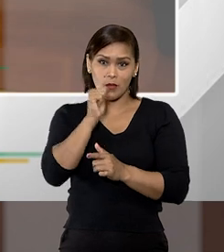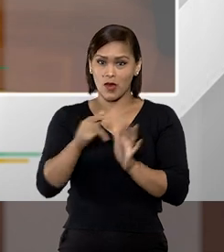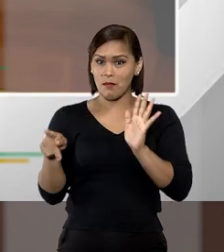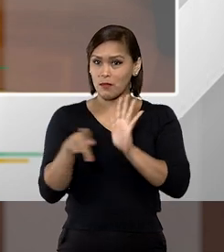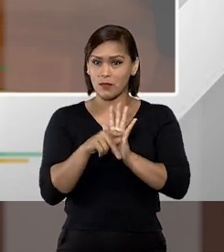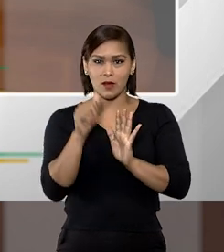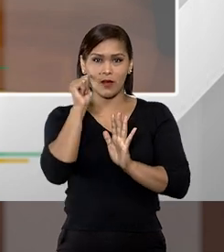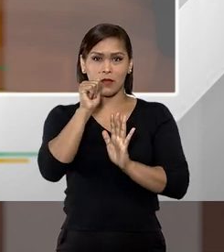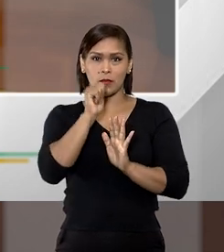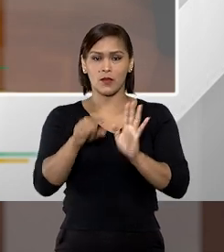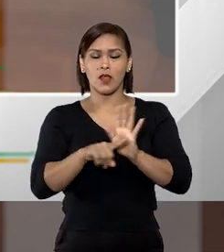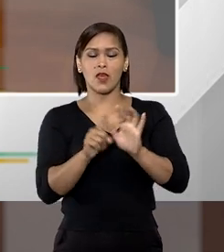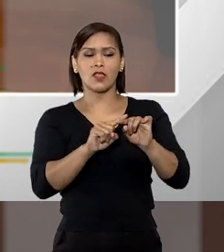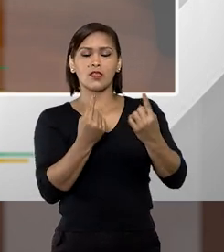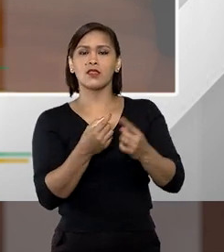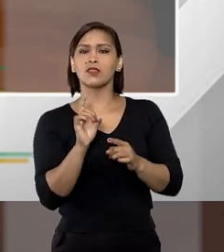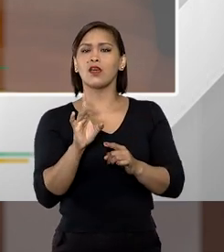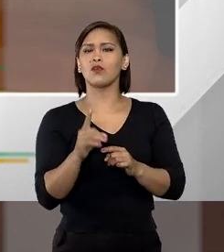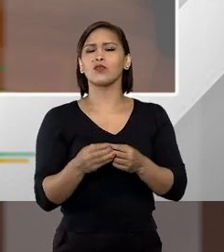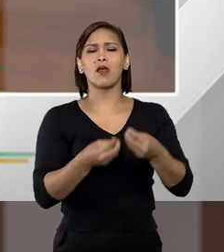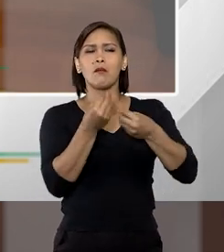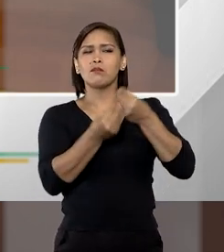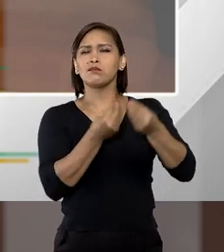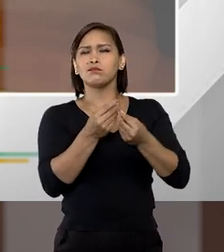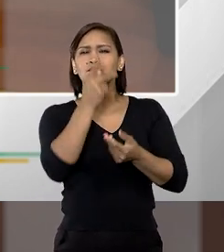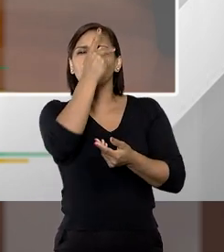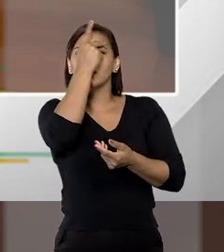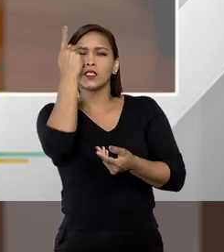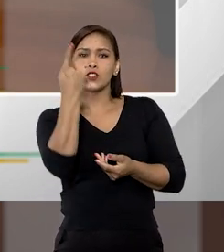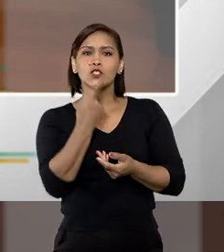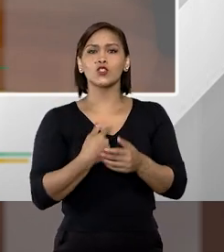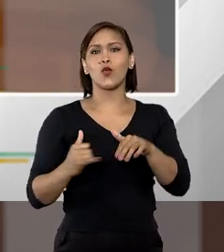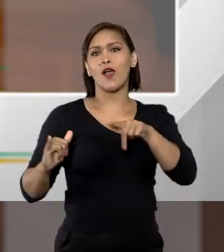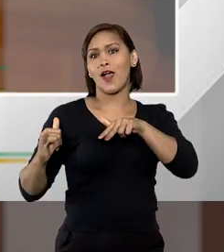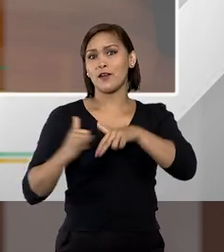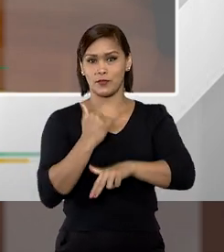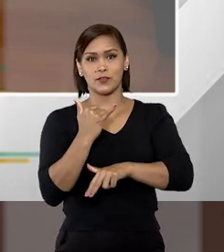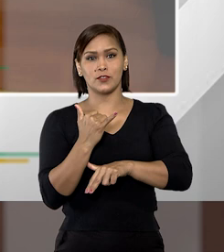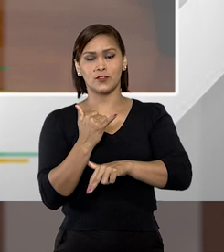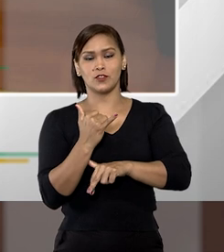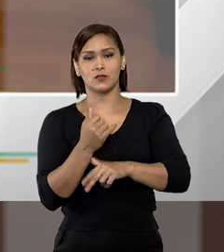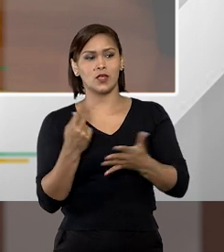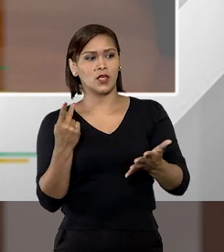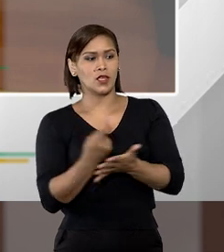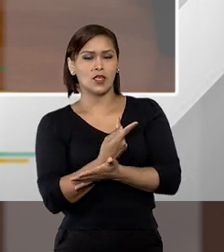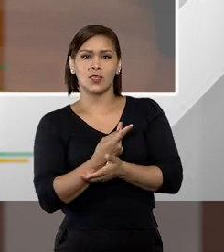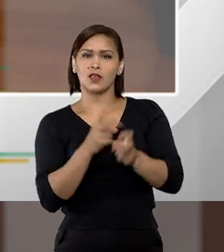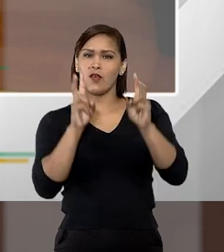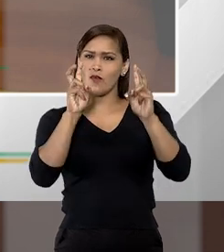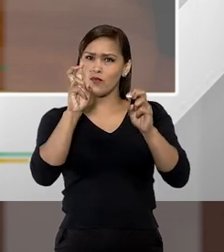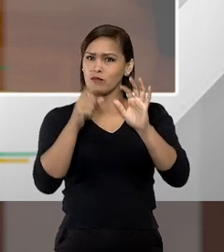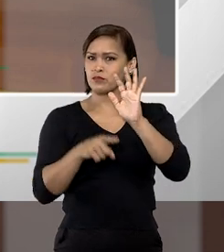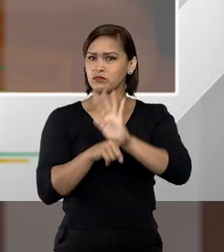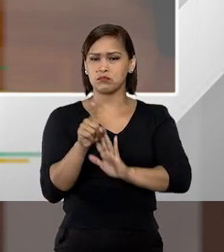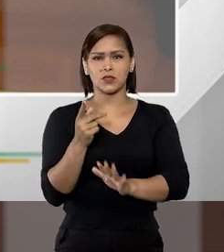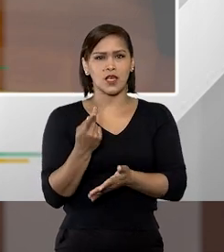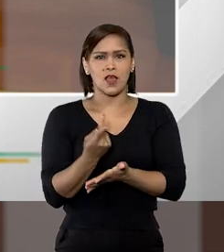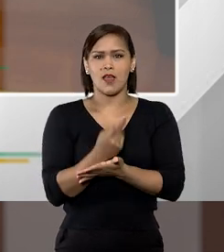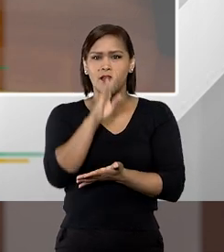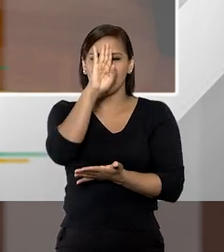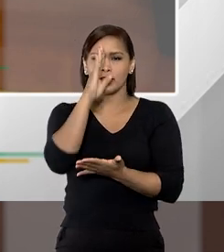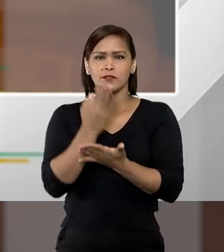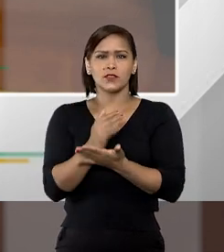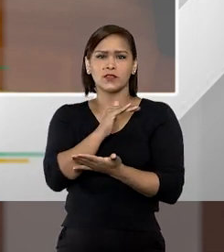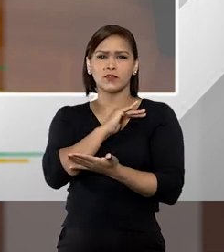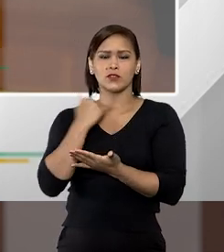nessa condição de mulher. Então, não são as condições pessoais da vítima que são levadas em consideração, mas